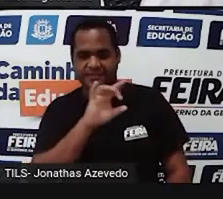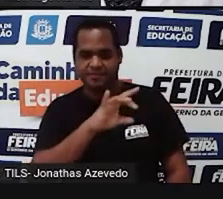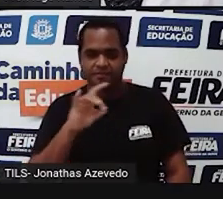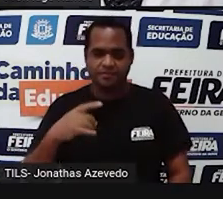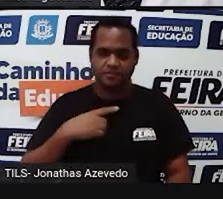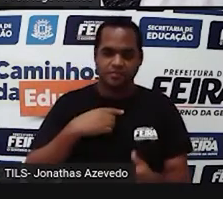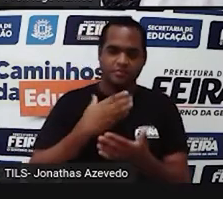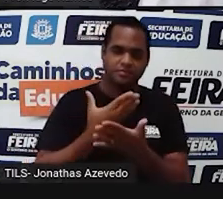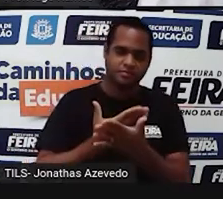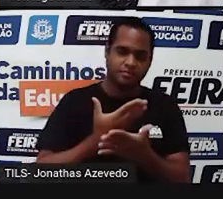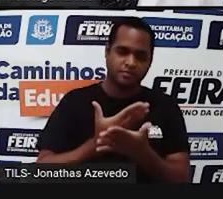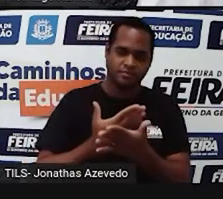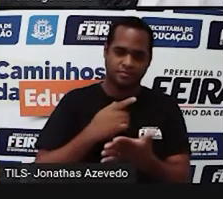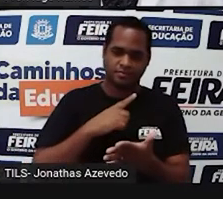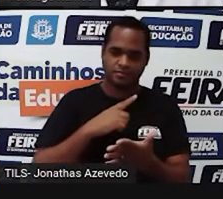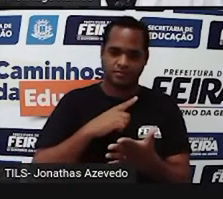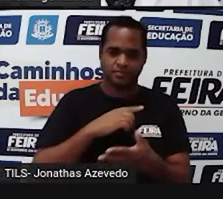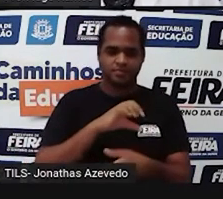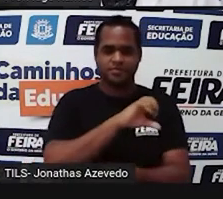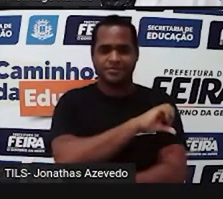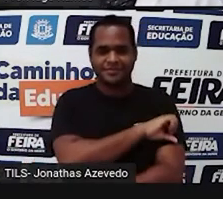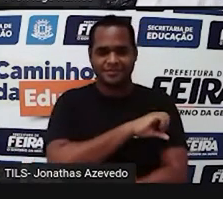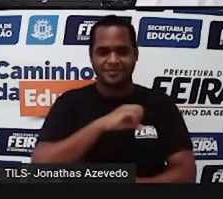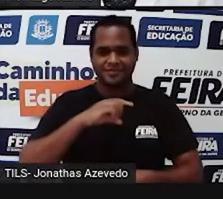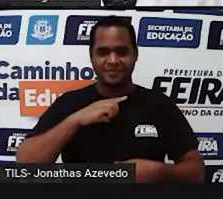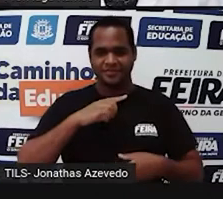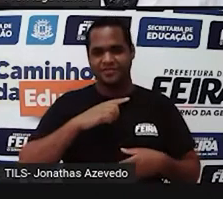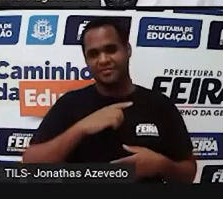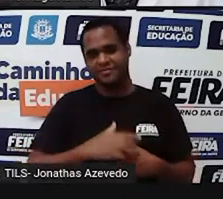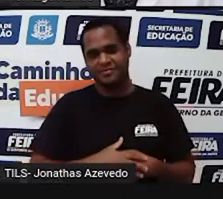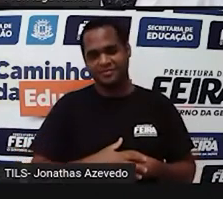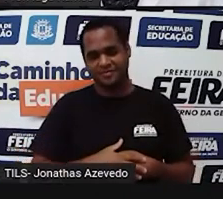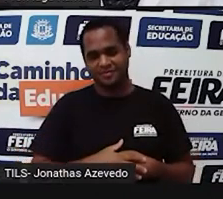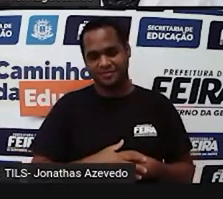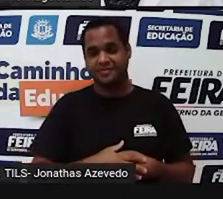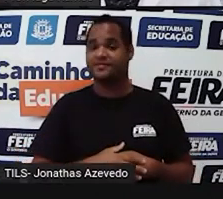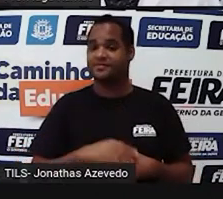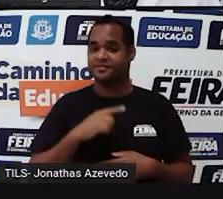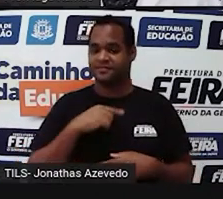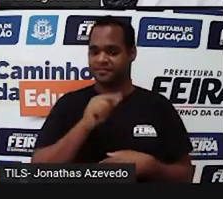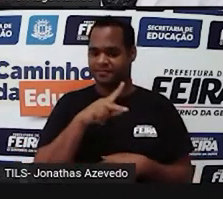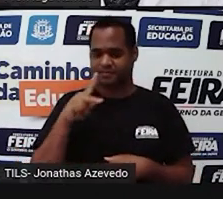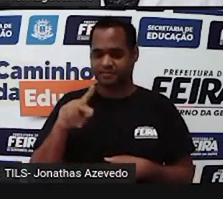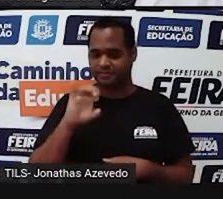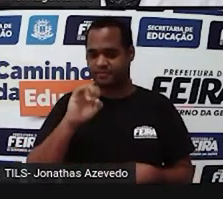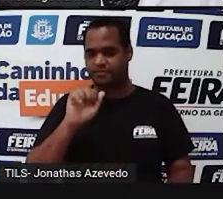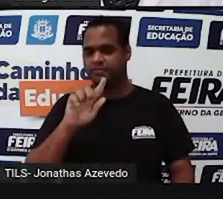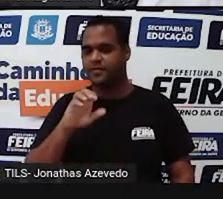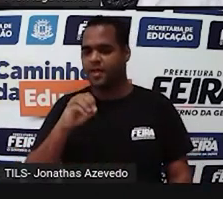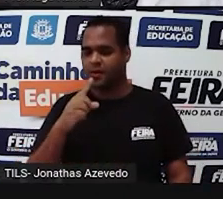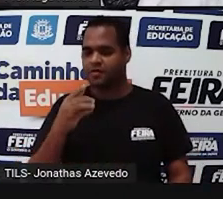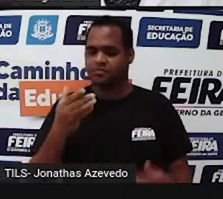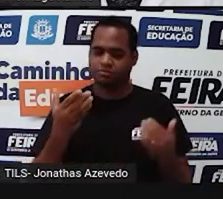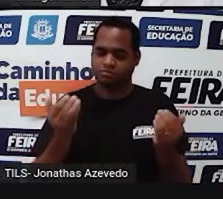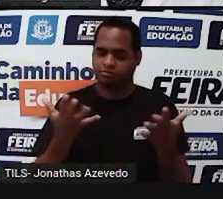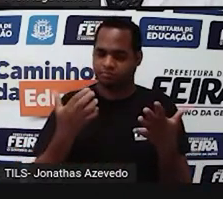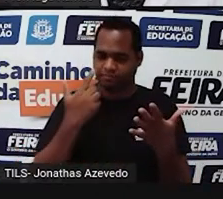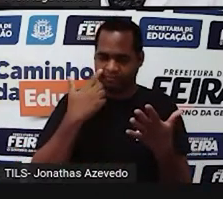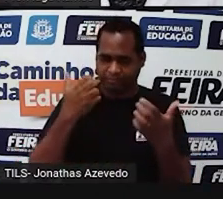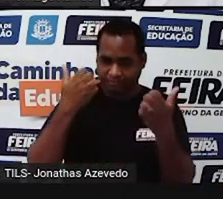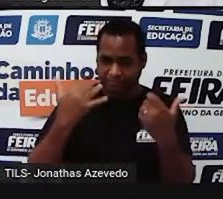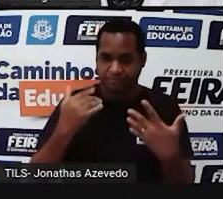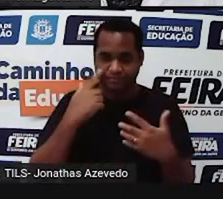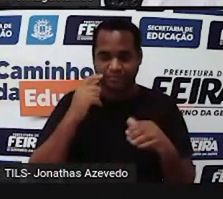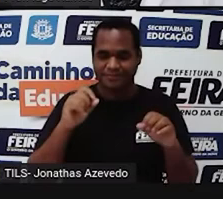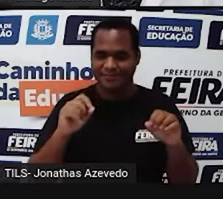do nono ano. Belezinha? Bom, eu sou o professor Iago Ramos. Acho que até aqui, com a jornada que a gente